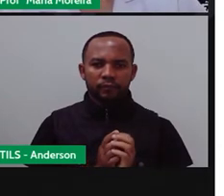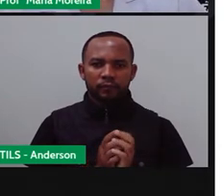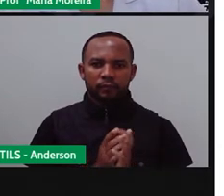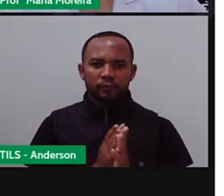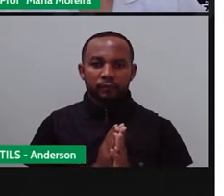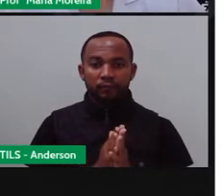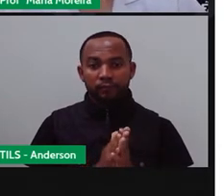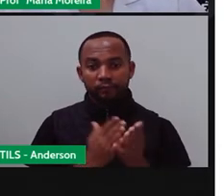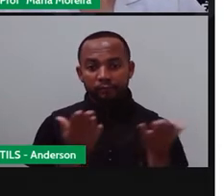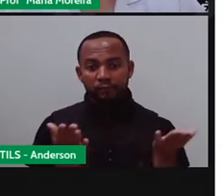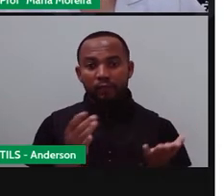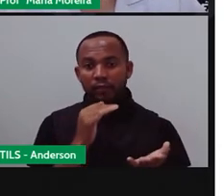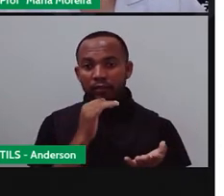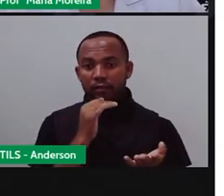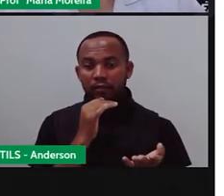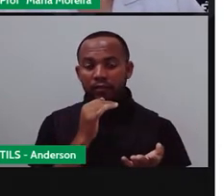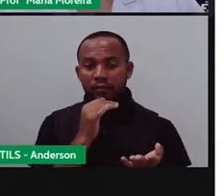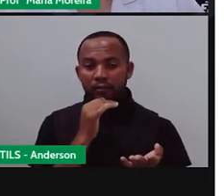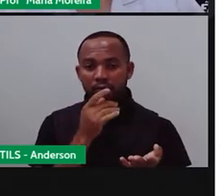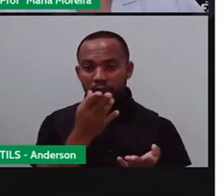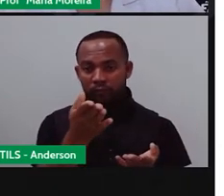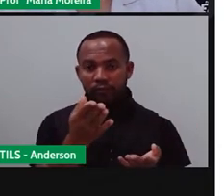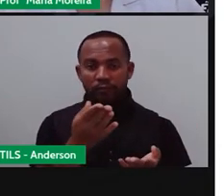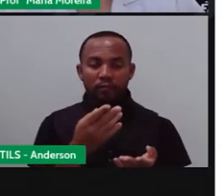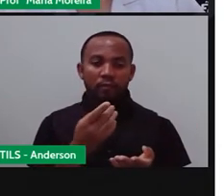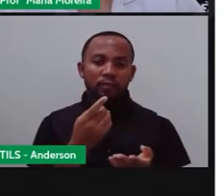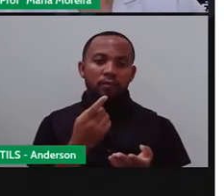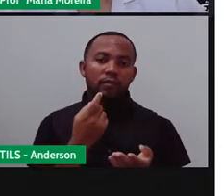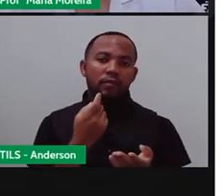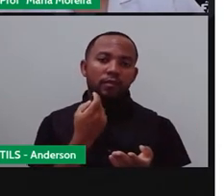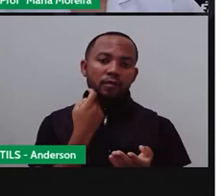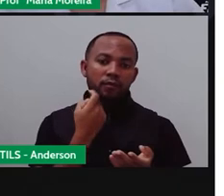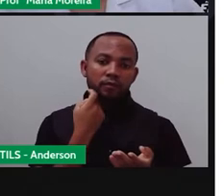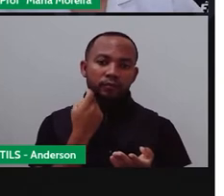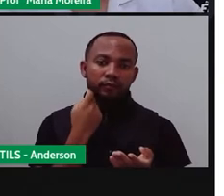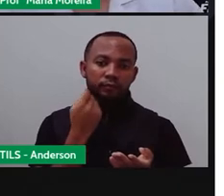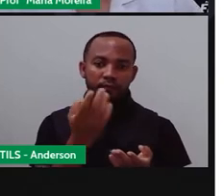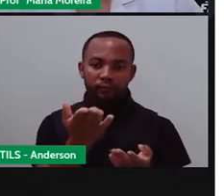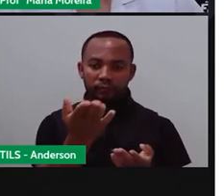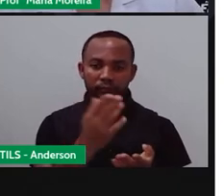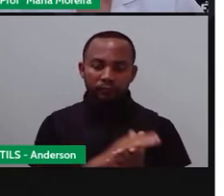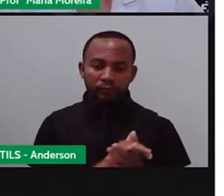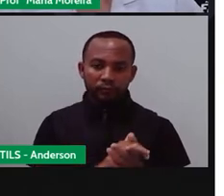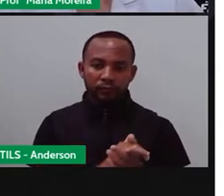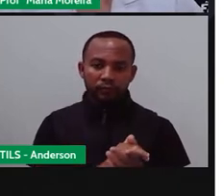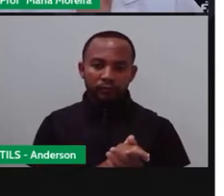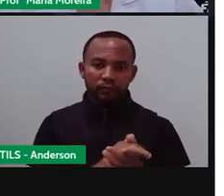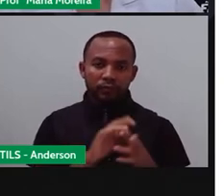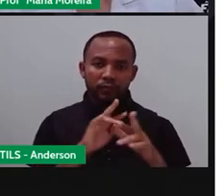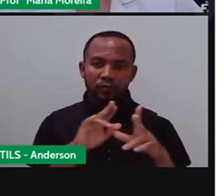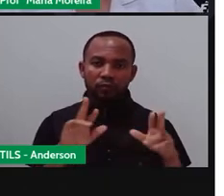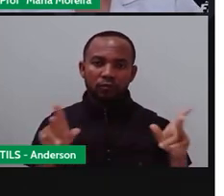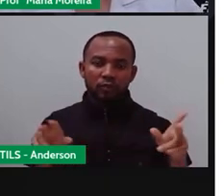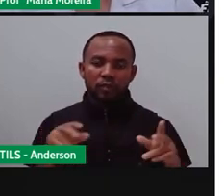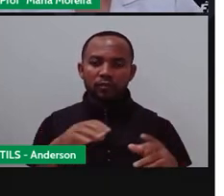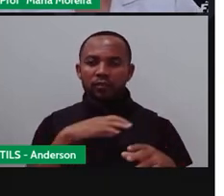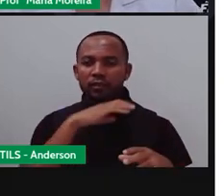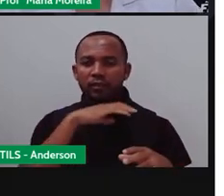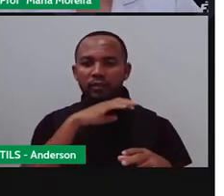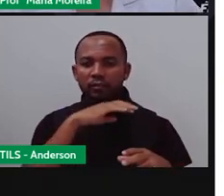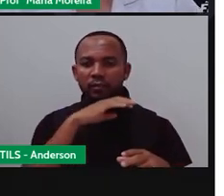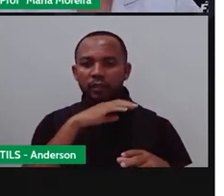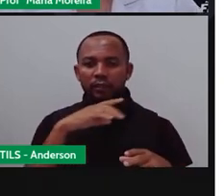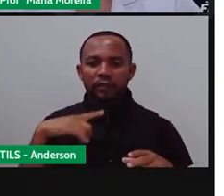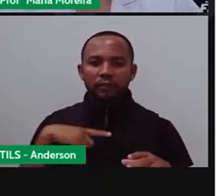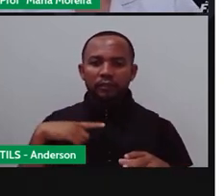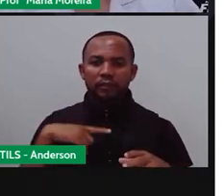Bom, exemplos de peixes. Tubarão, né? O cavalo marinho, a lampreia, o peixe palhaço, né?